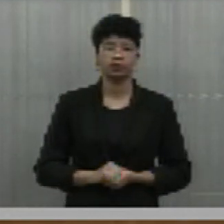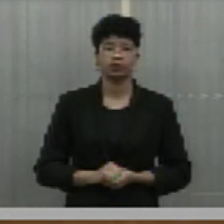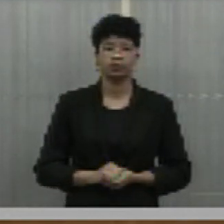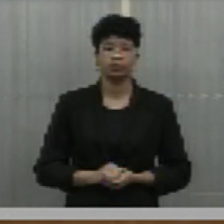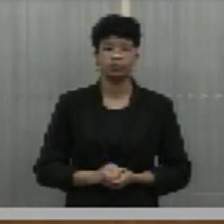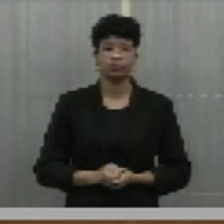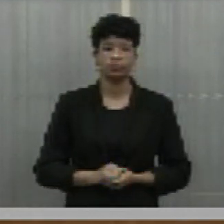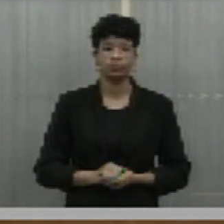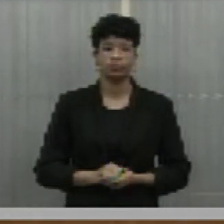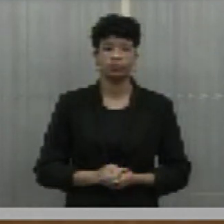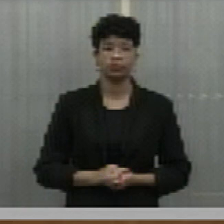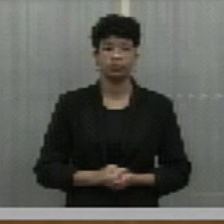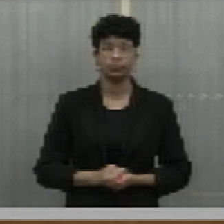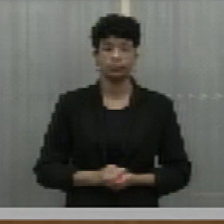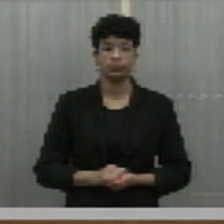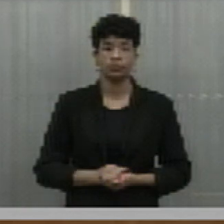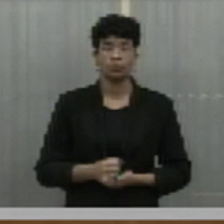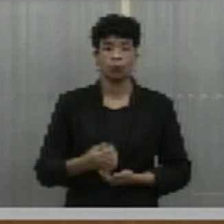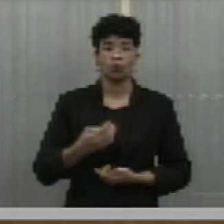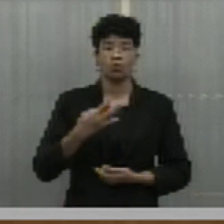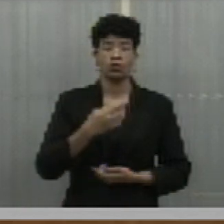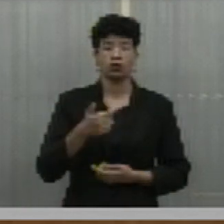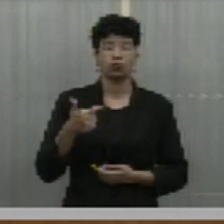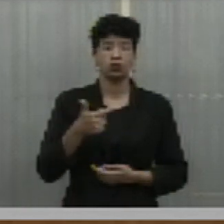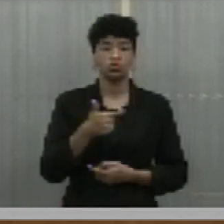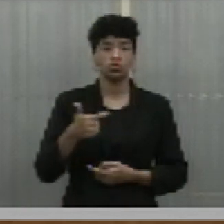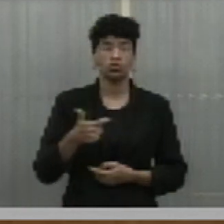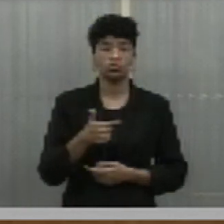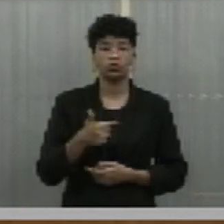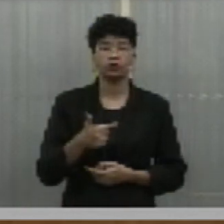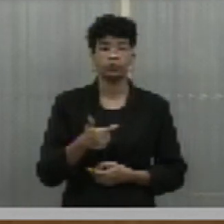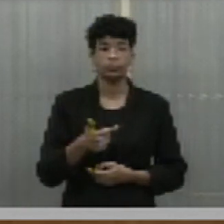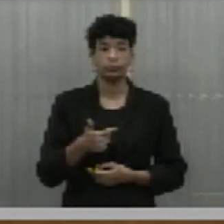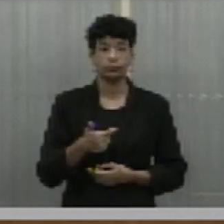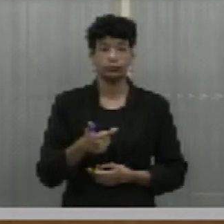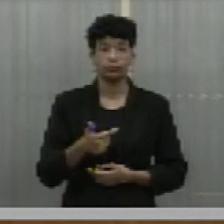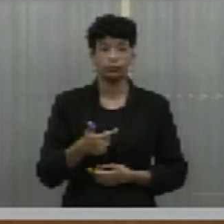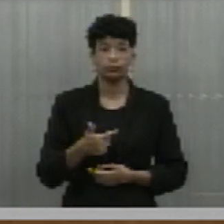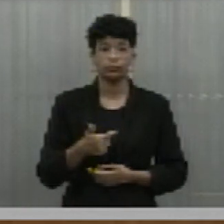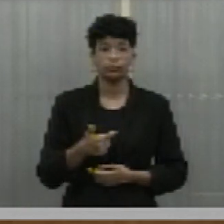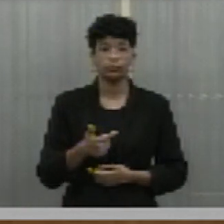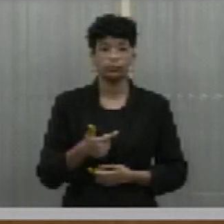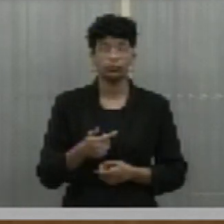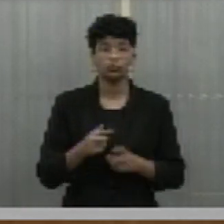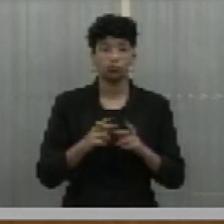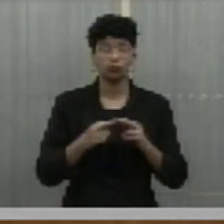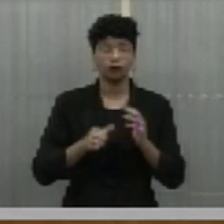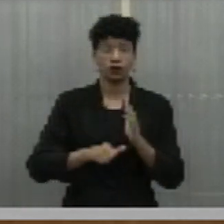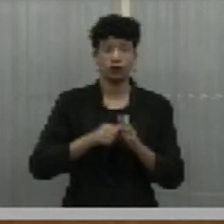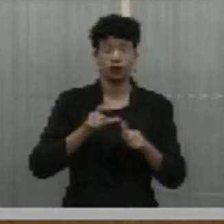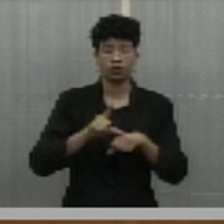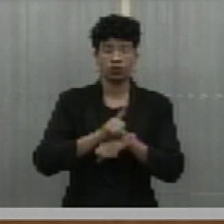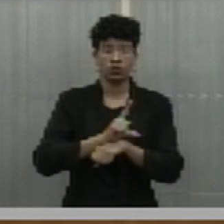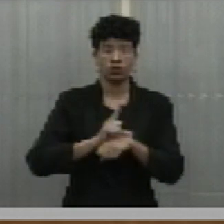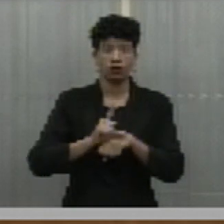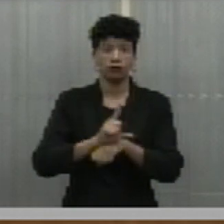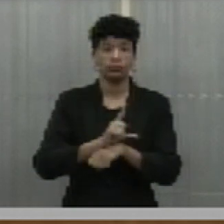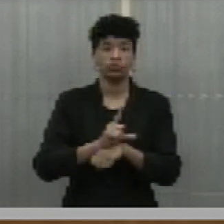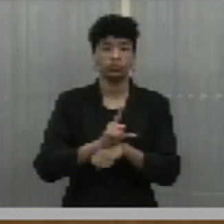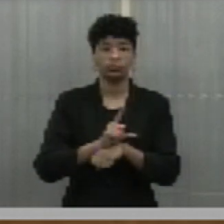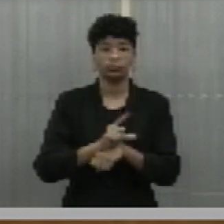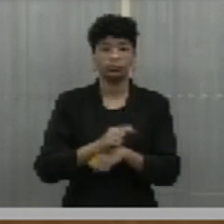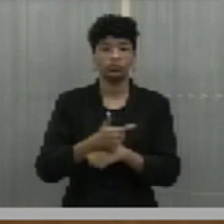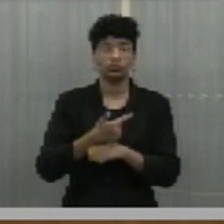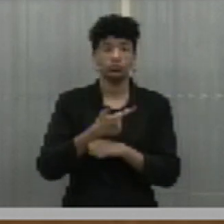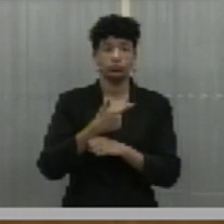Ordem do dia da 42ª Sessão Ordinária da 1ª Sessão Legislativa do